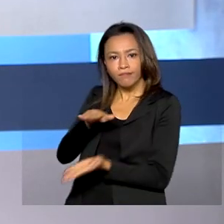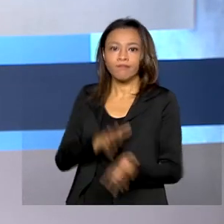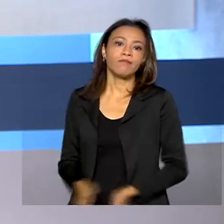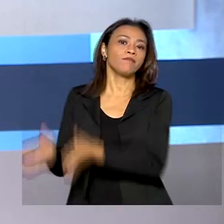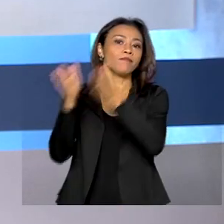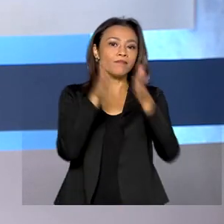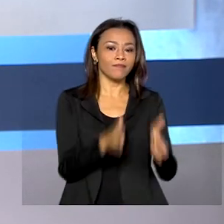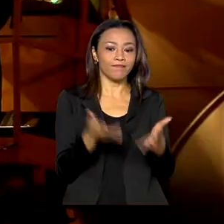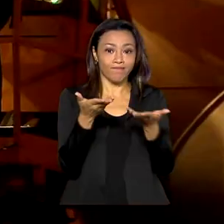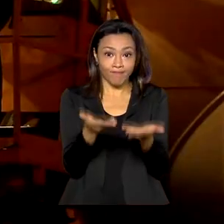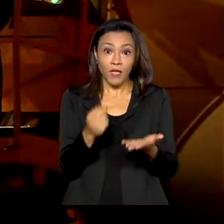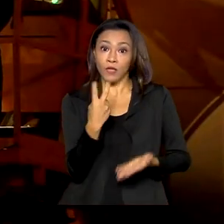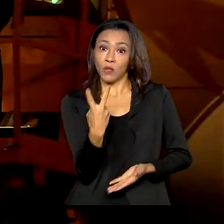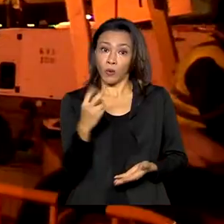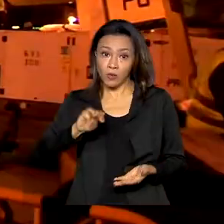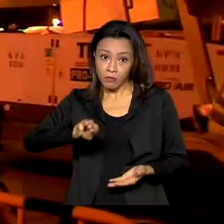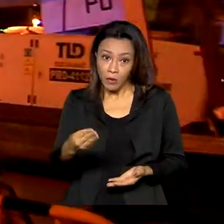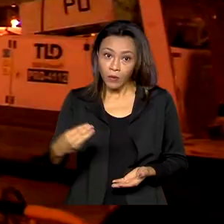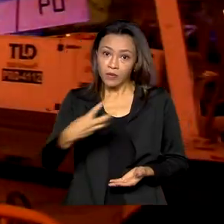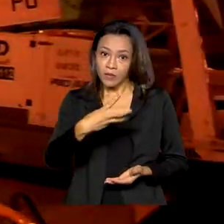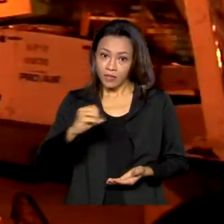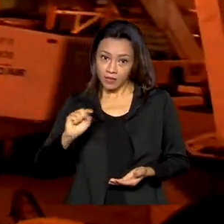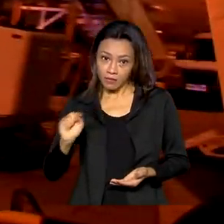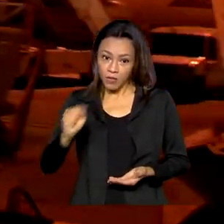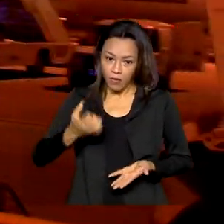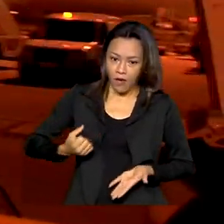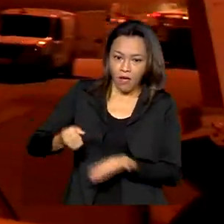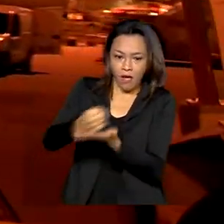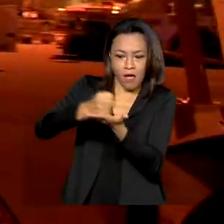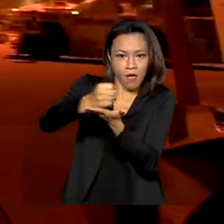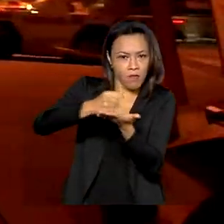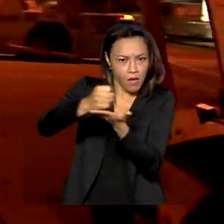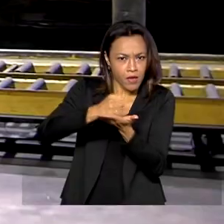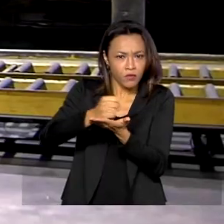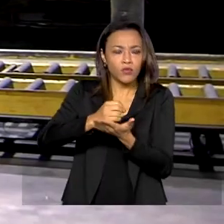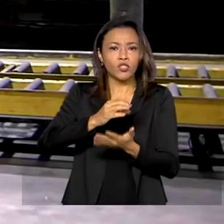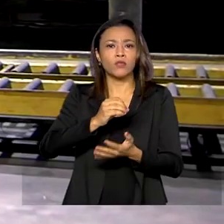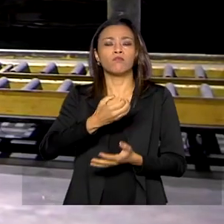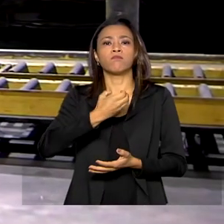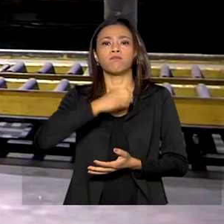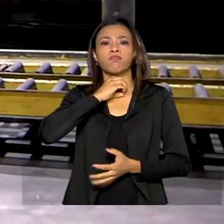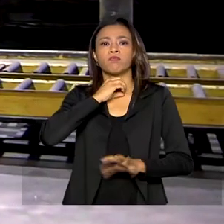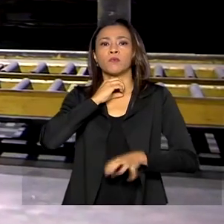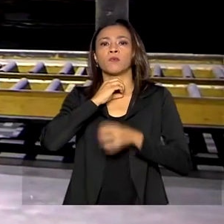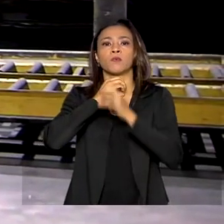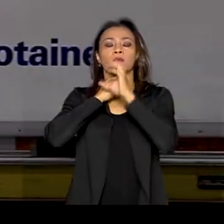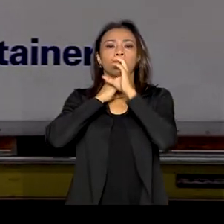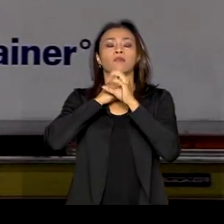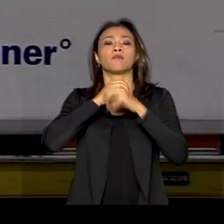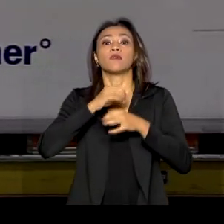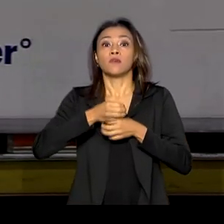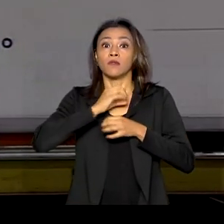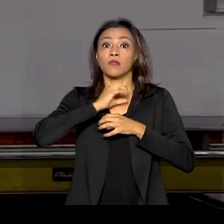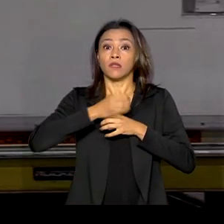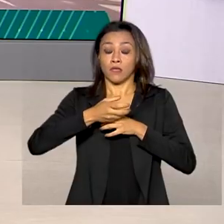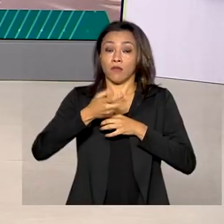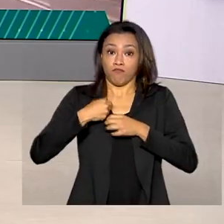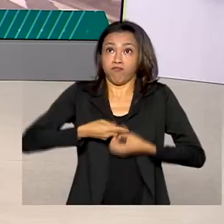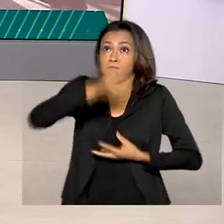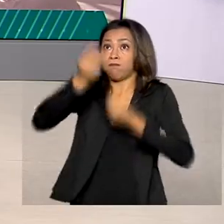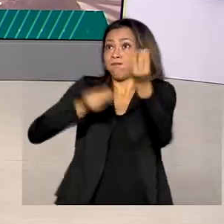também, 2 milhões e 300 mil medicamentos de intubação começam a ser enviados para todo o país.